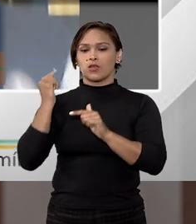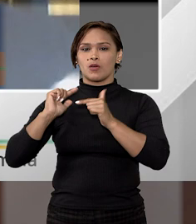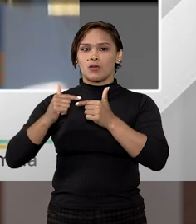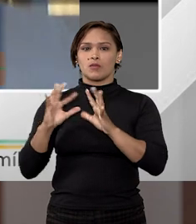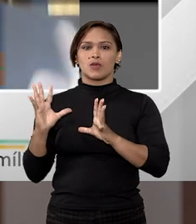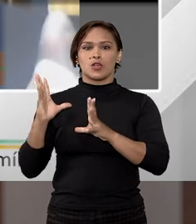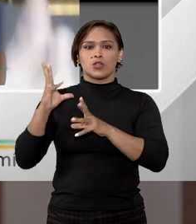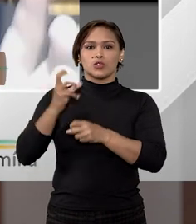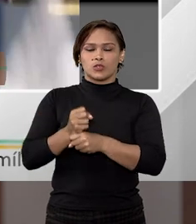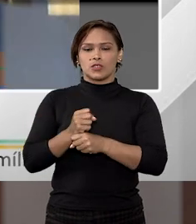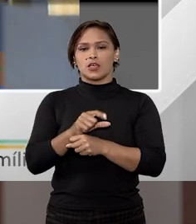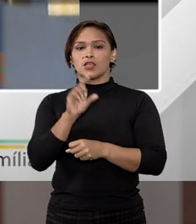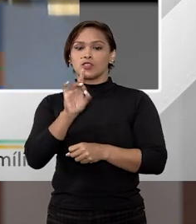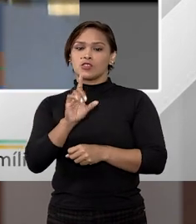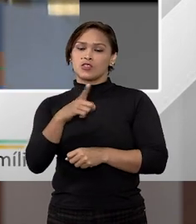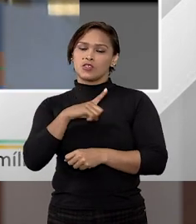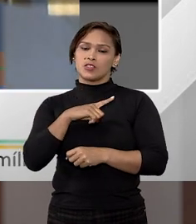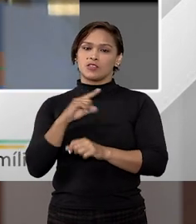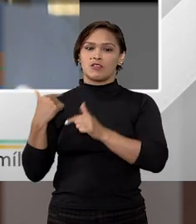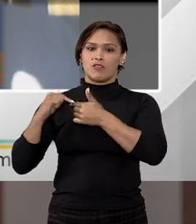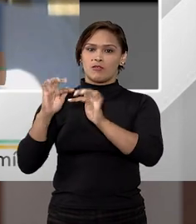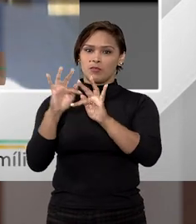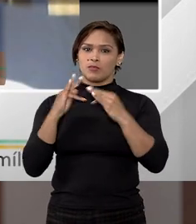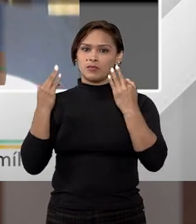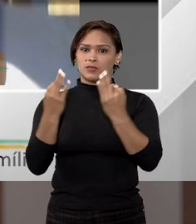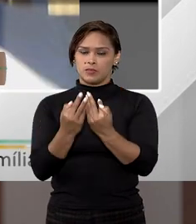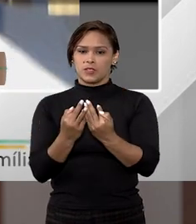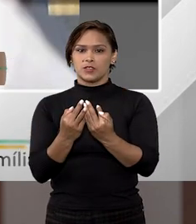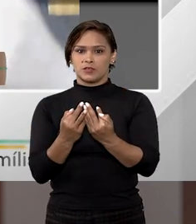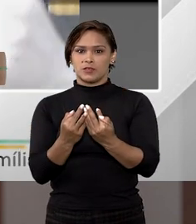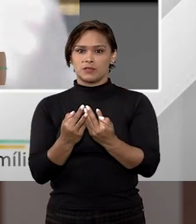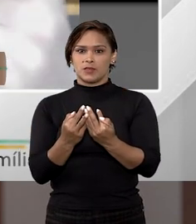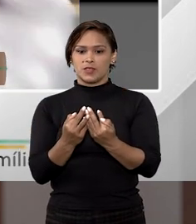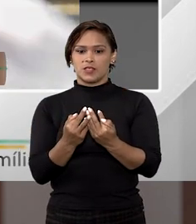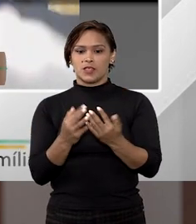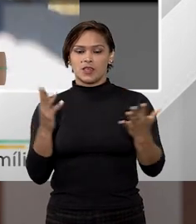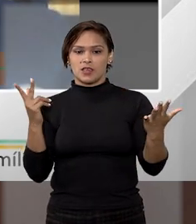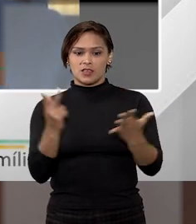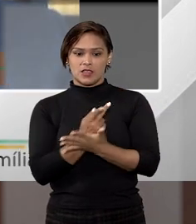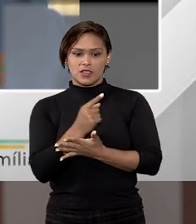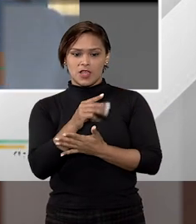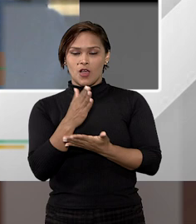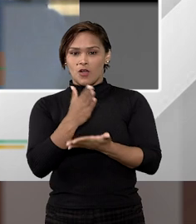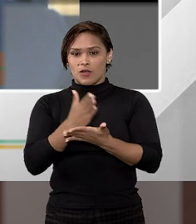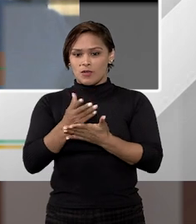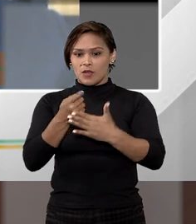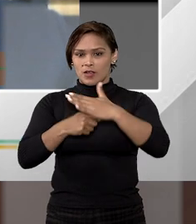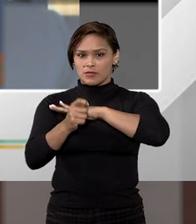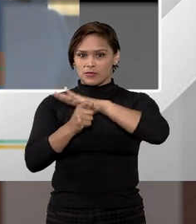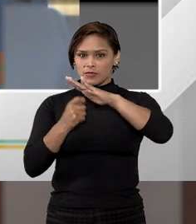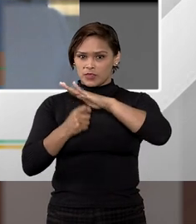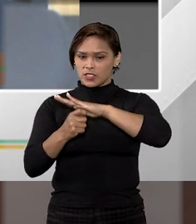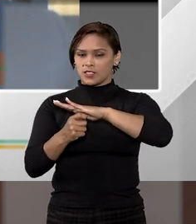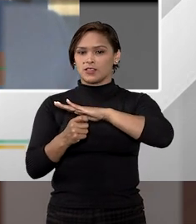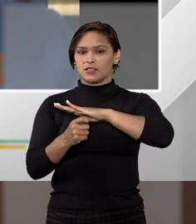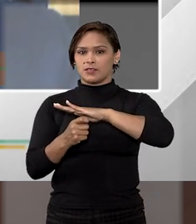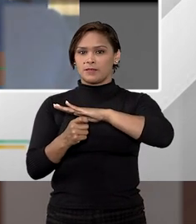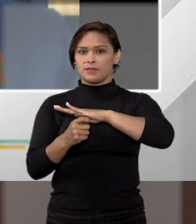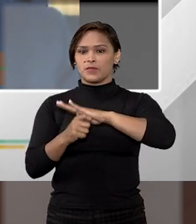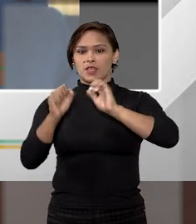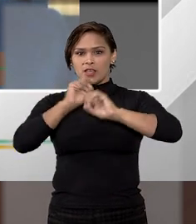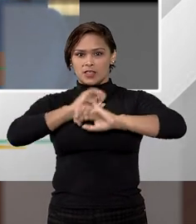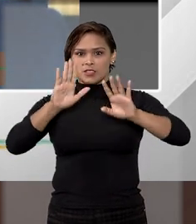patrimônio total. Mas se ela só tiver o bem de família e ela, no ato da prestação da fiança, ela